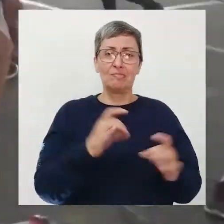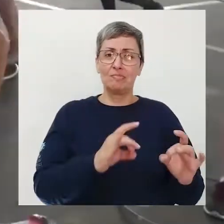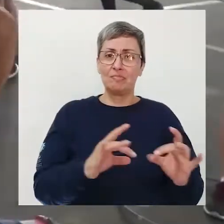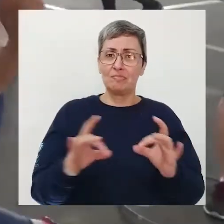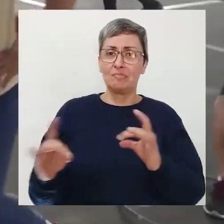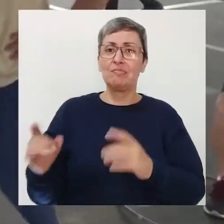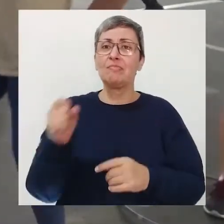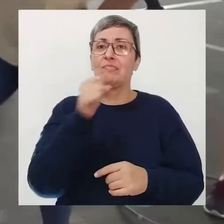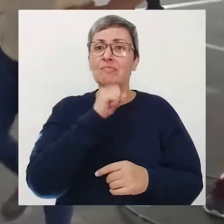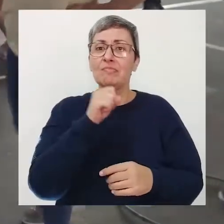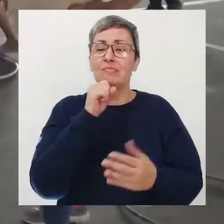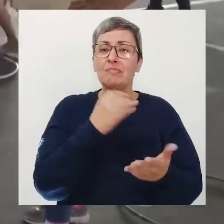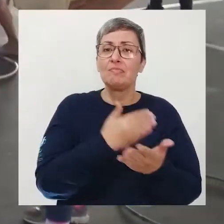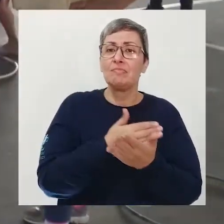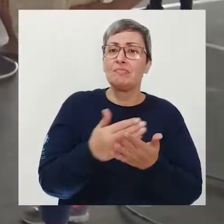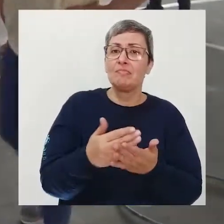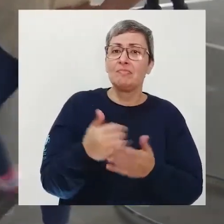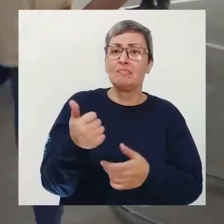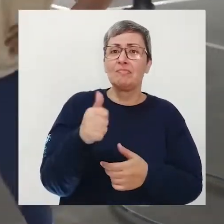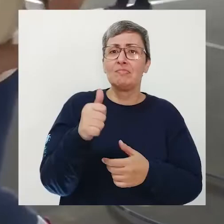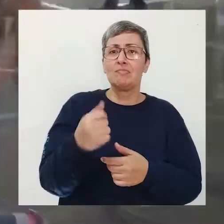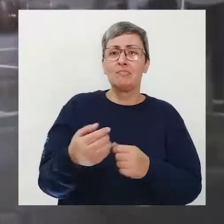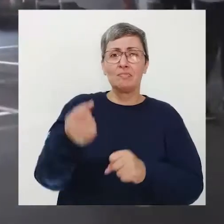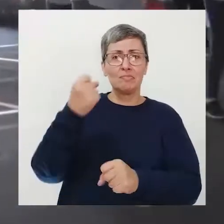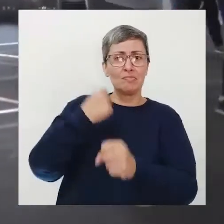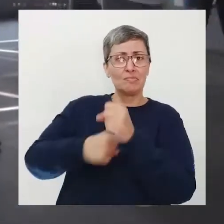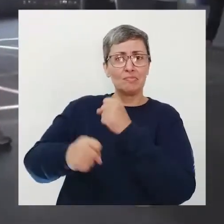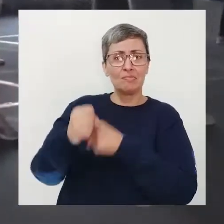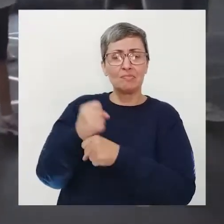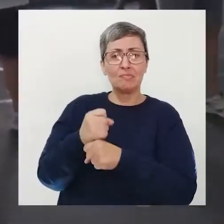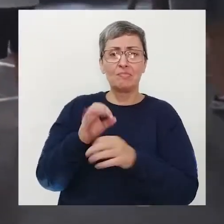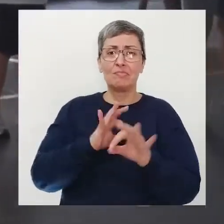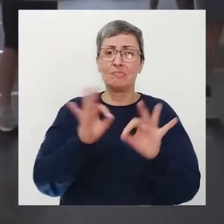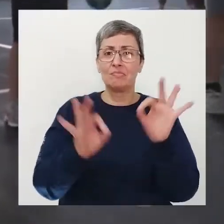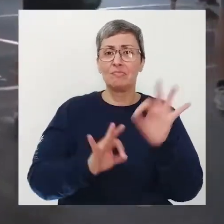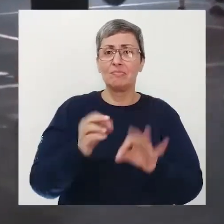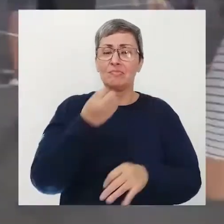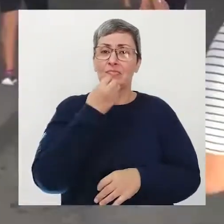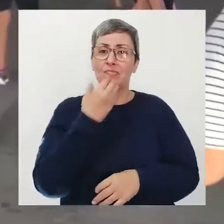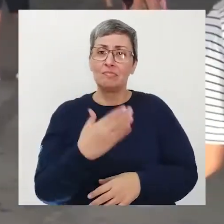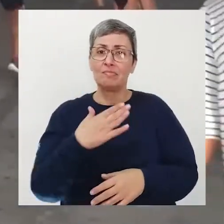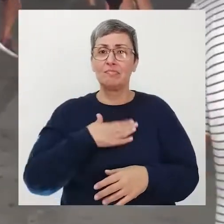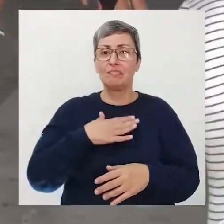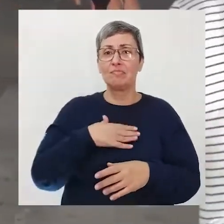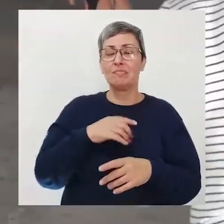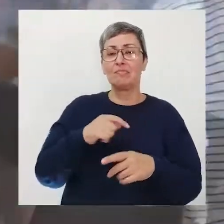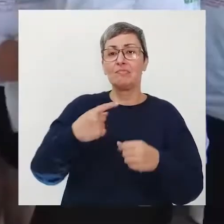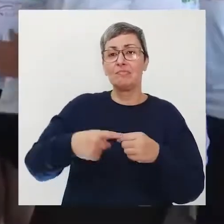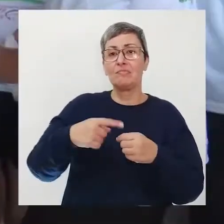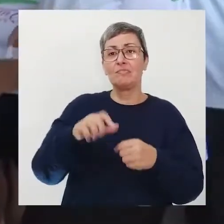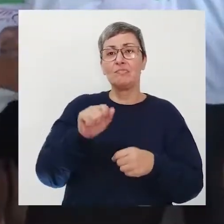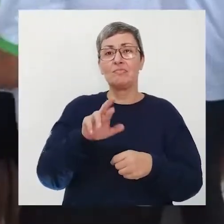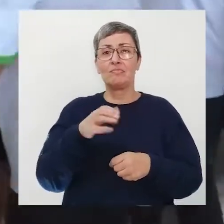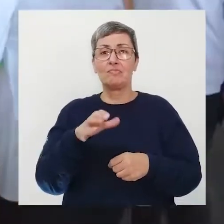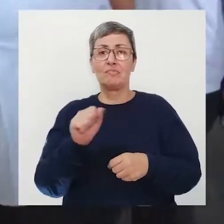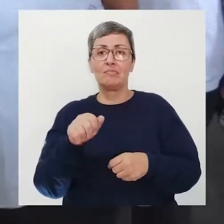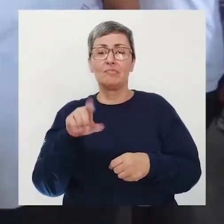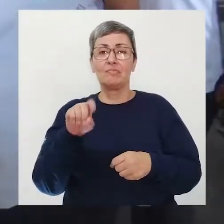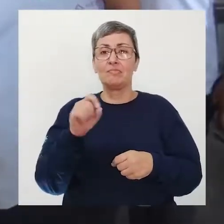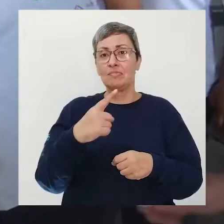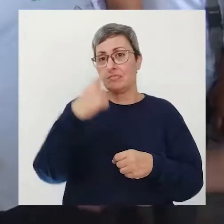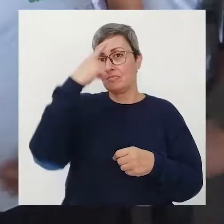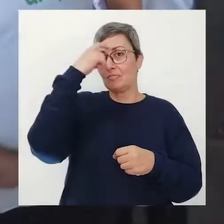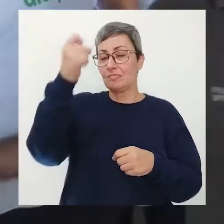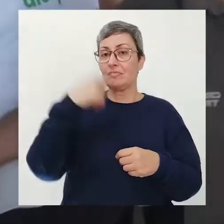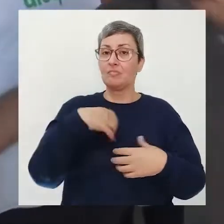Bem Estar em Arasatuba uma iniciativa baseada na empatia pelo outro aqui se combate a limitação funcional